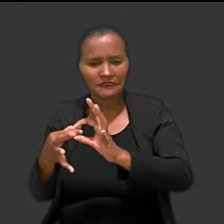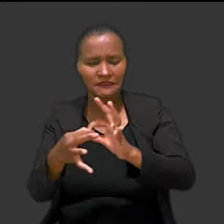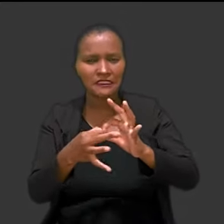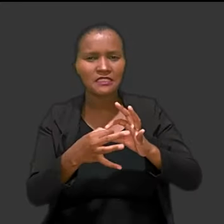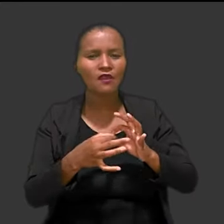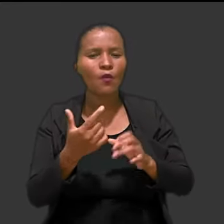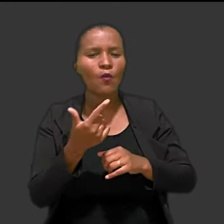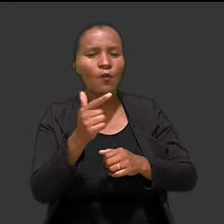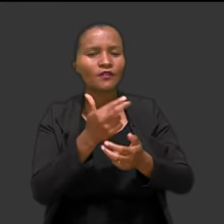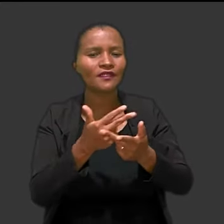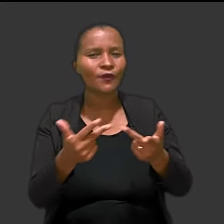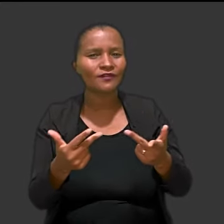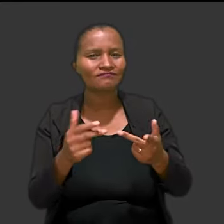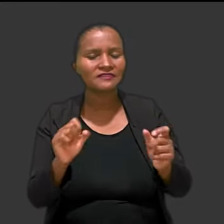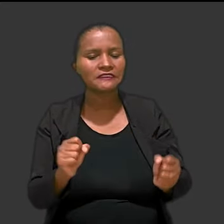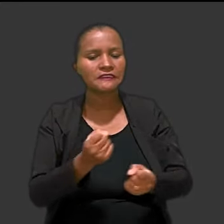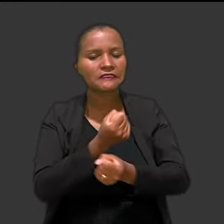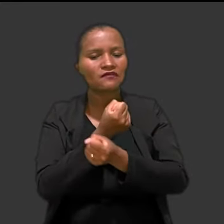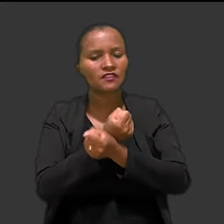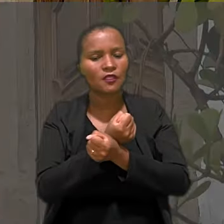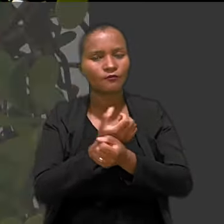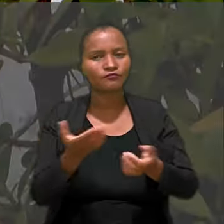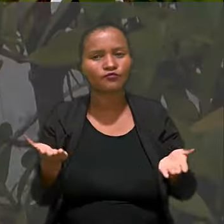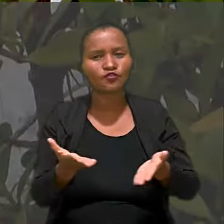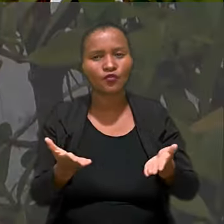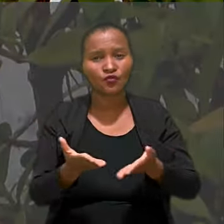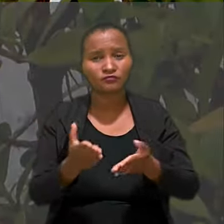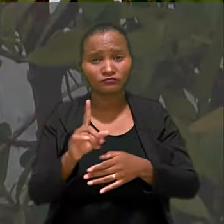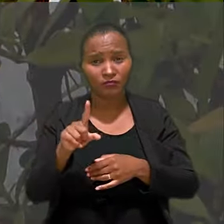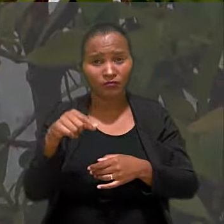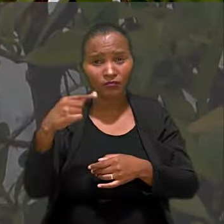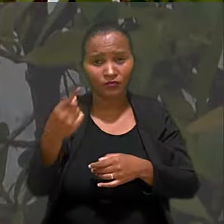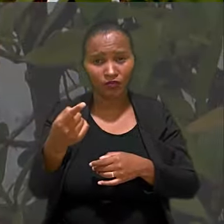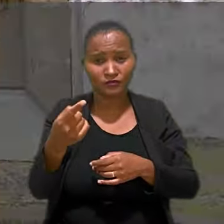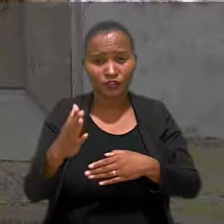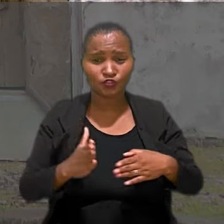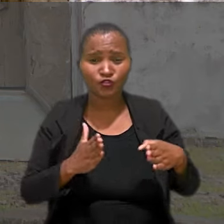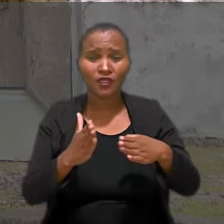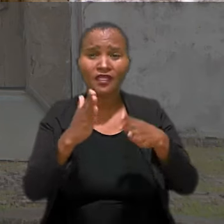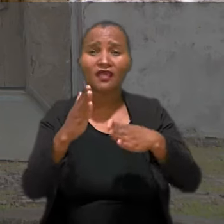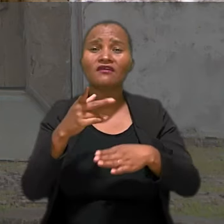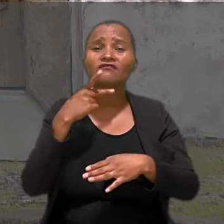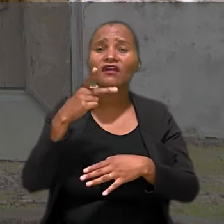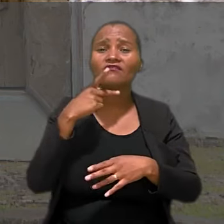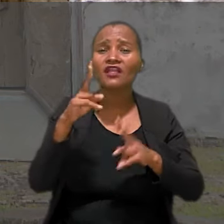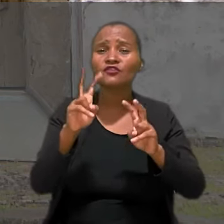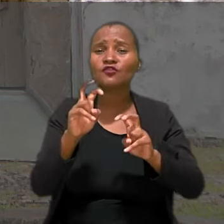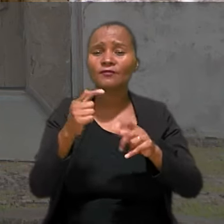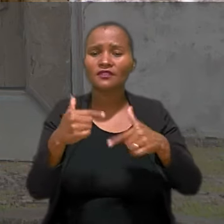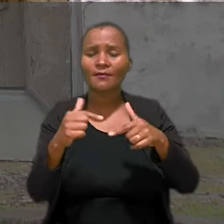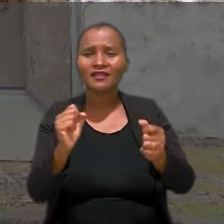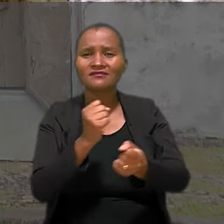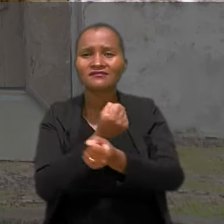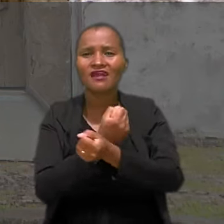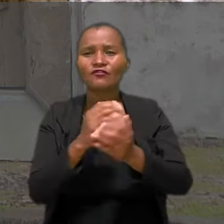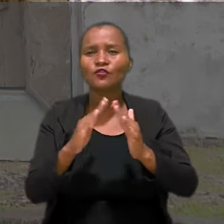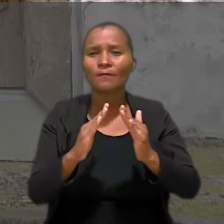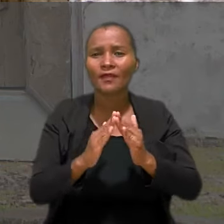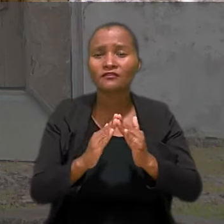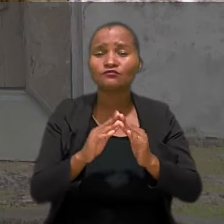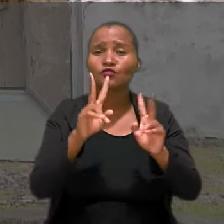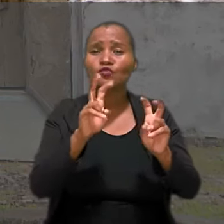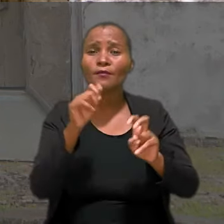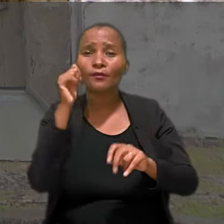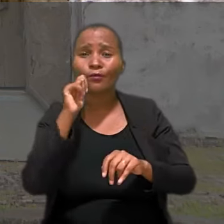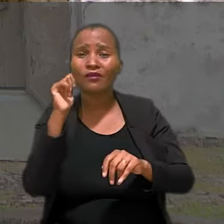tem ligação com outra chaga da nossa sociedade, a escravidão contemporânea. No próximo episódio, o Jornada vai falar de trabalho